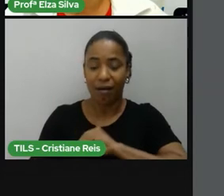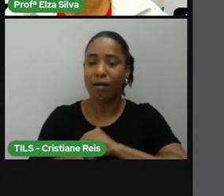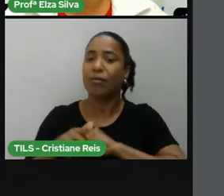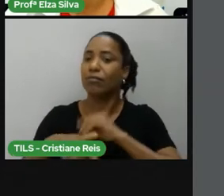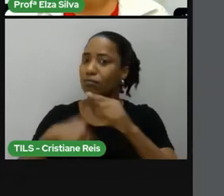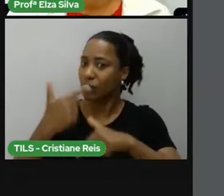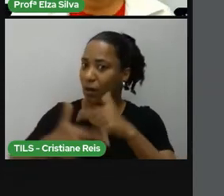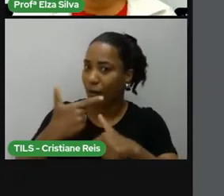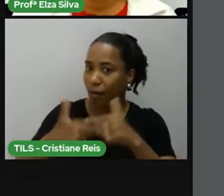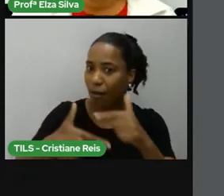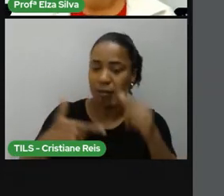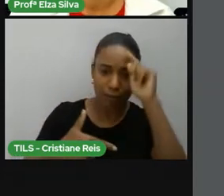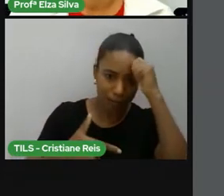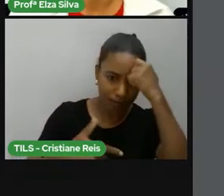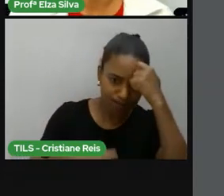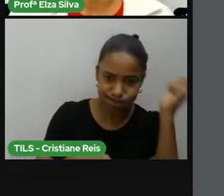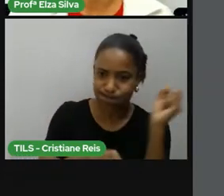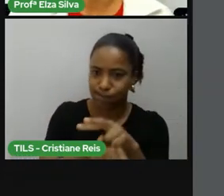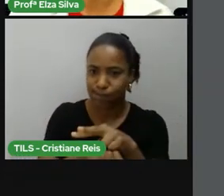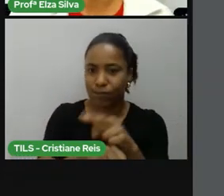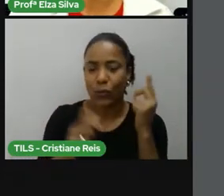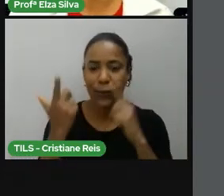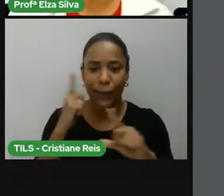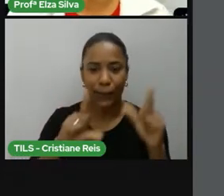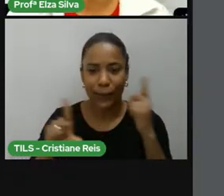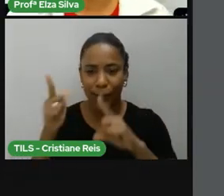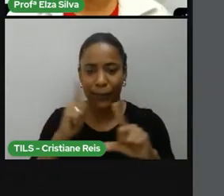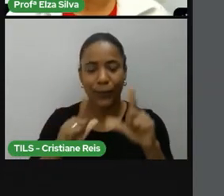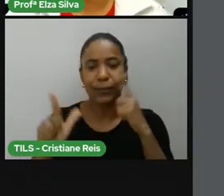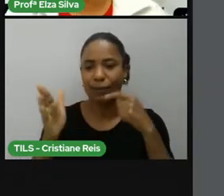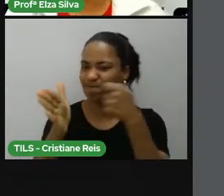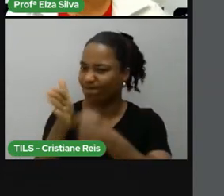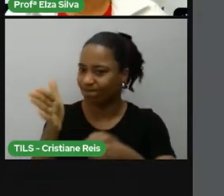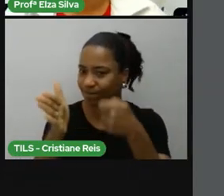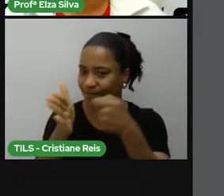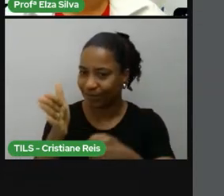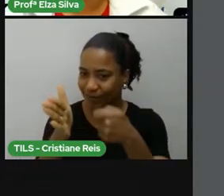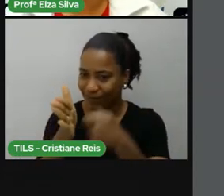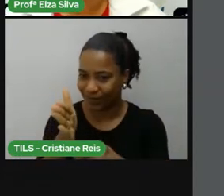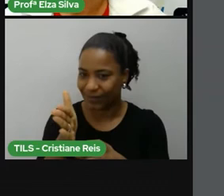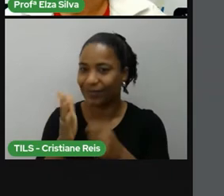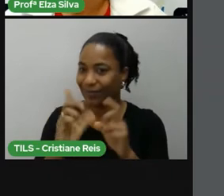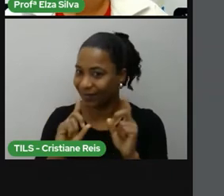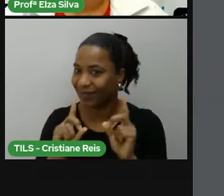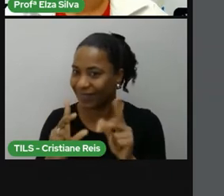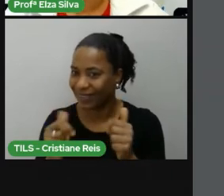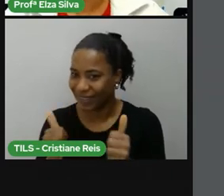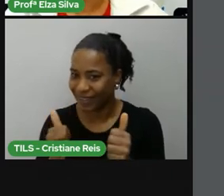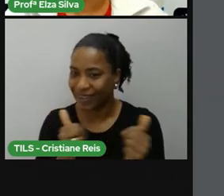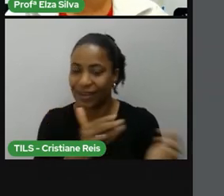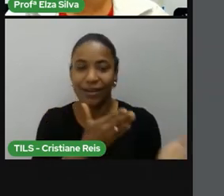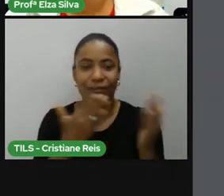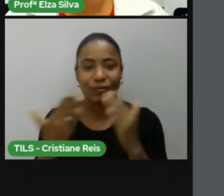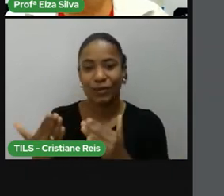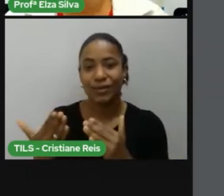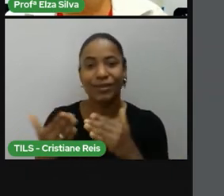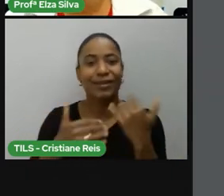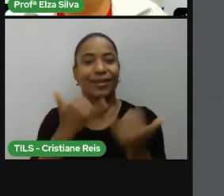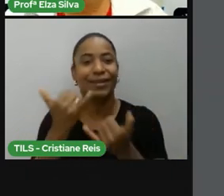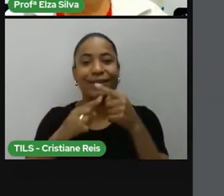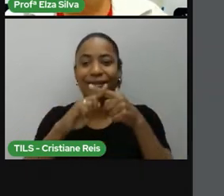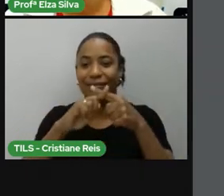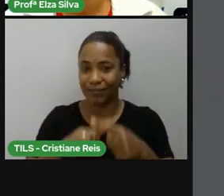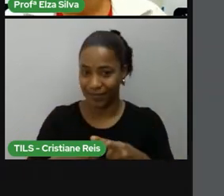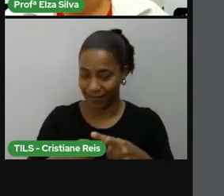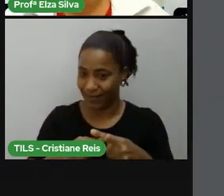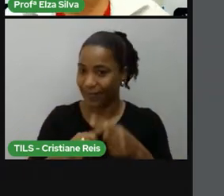Ok? Vamos juntos. Vamos continuar a nossa aula. agora vou lançar um desafio para